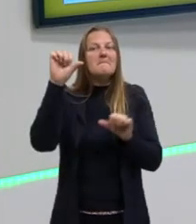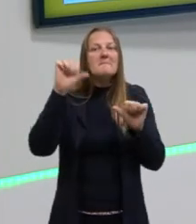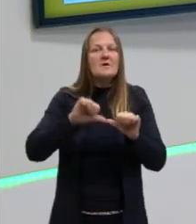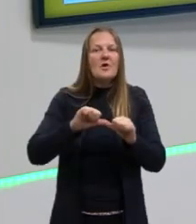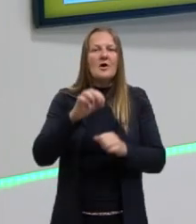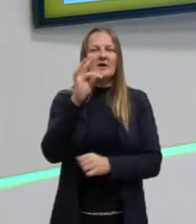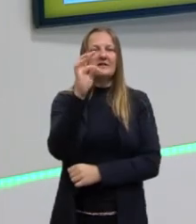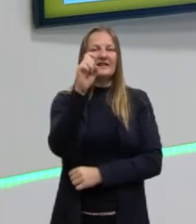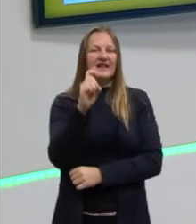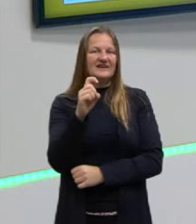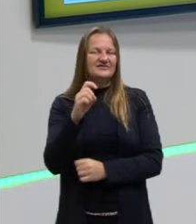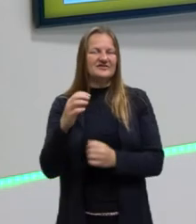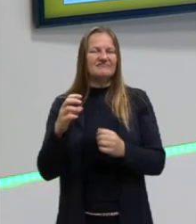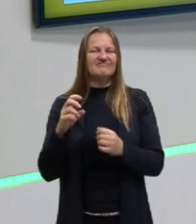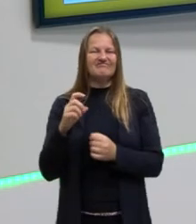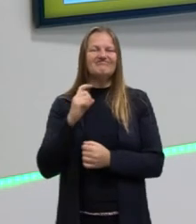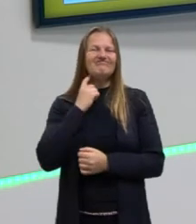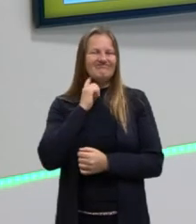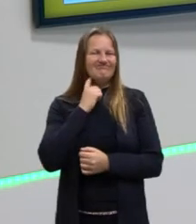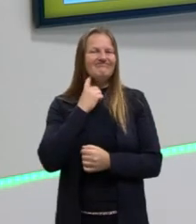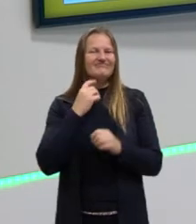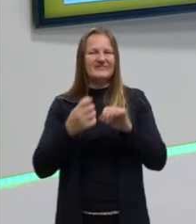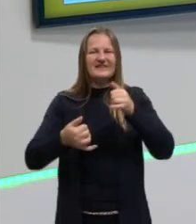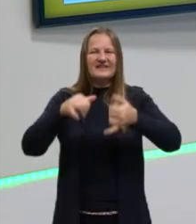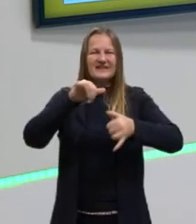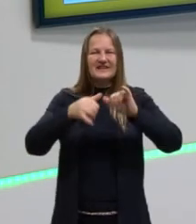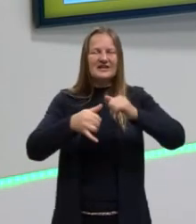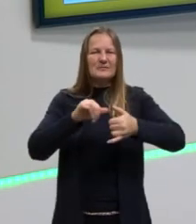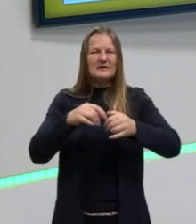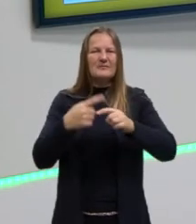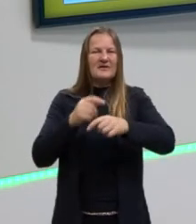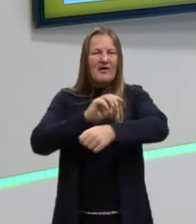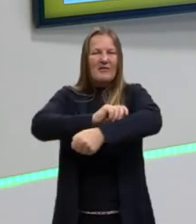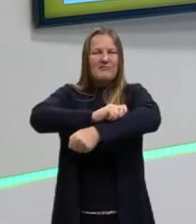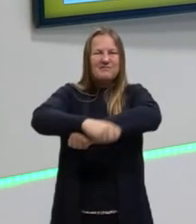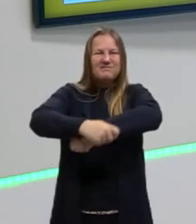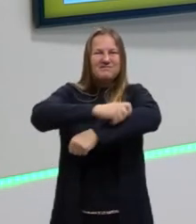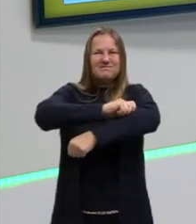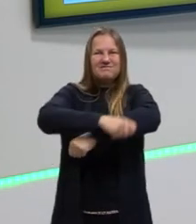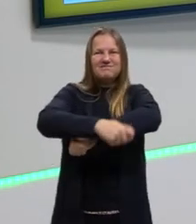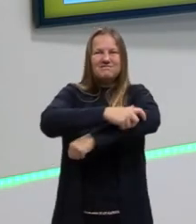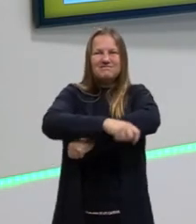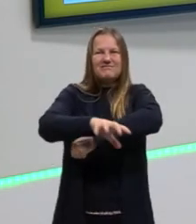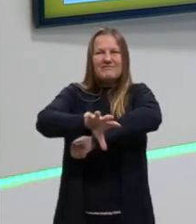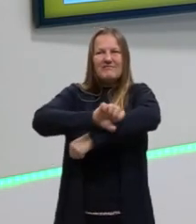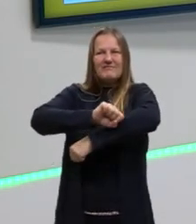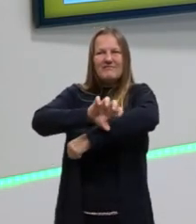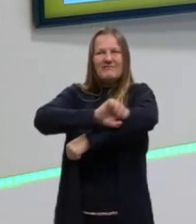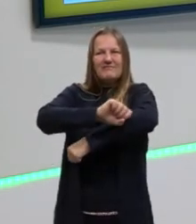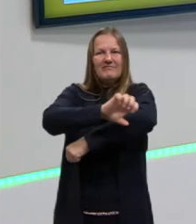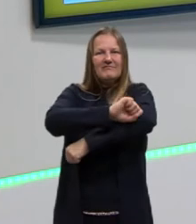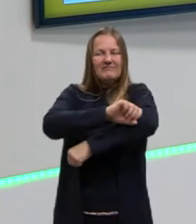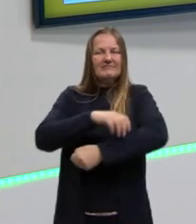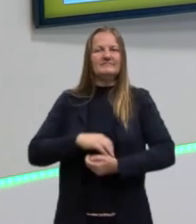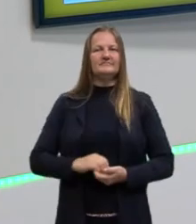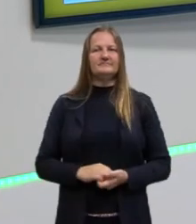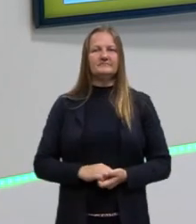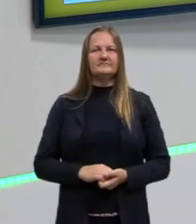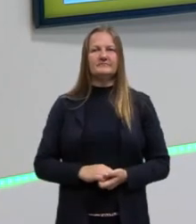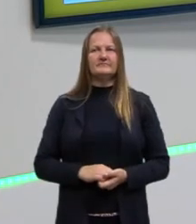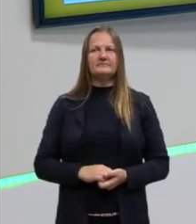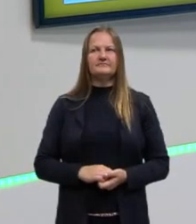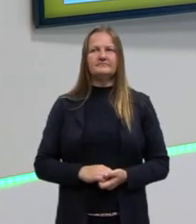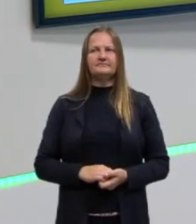nesse caso, então, eles vão concentrar uma maior taxa, então, de toxinas, que é a